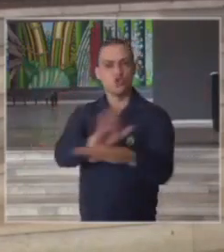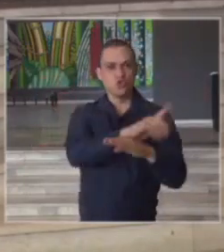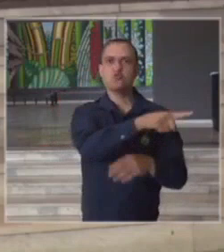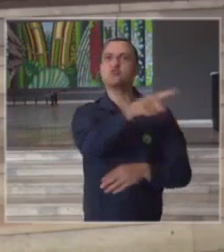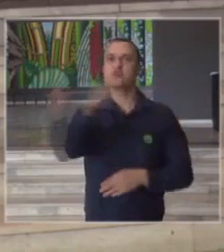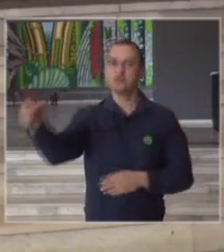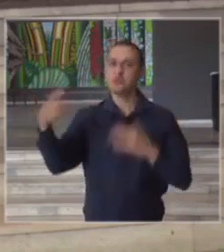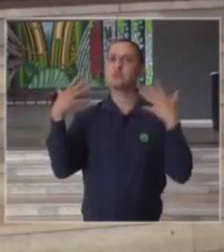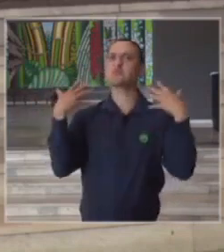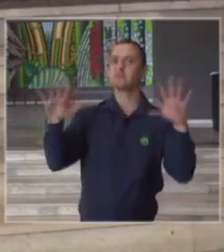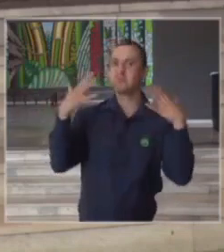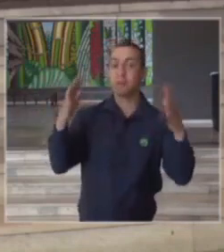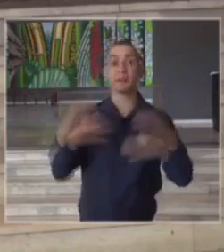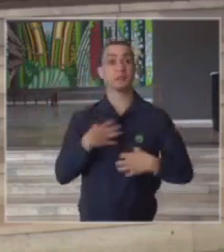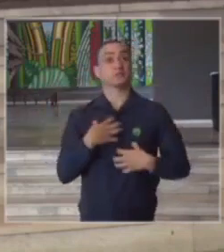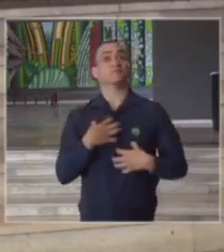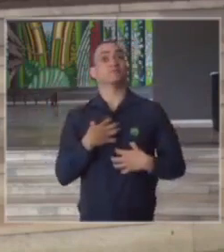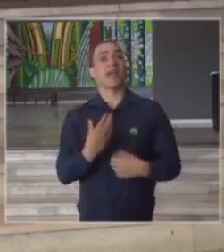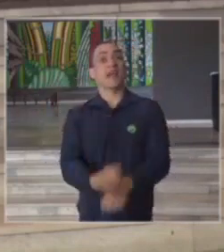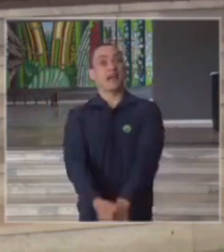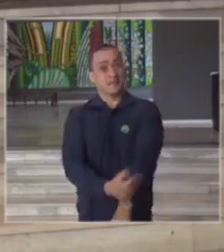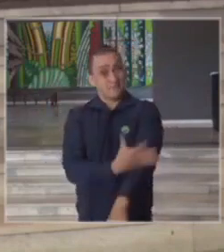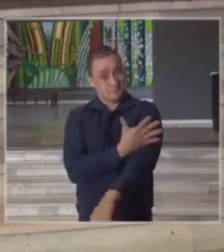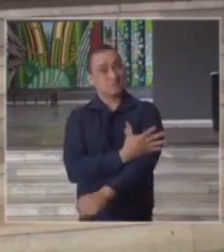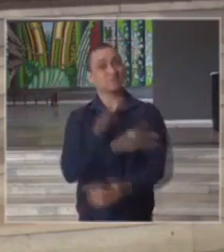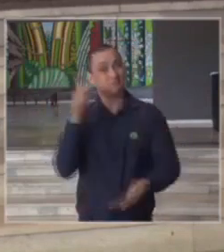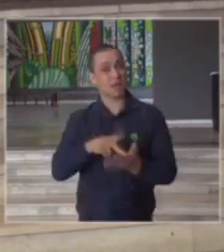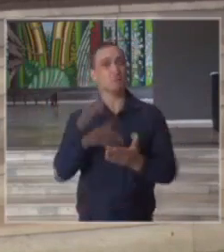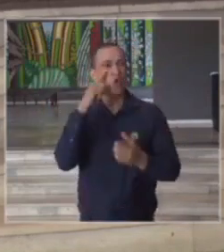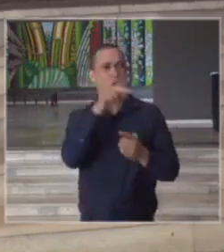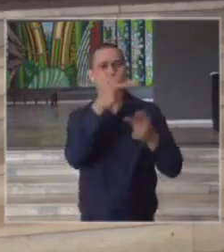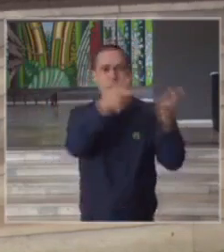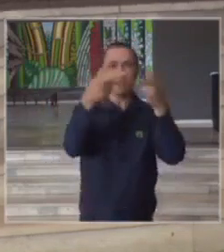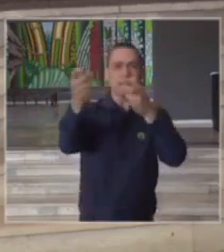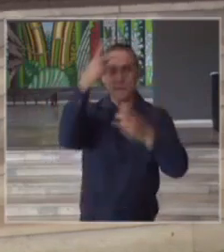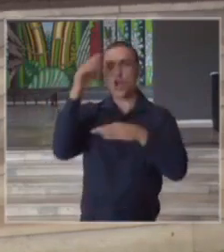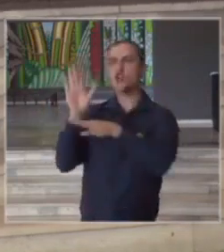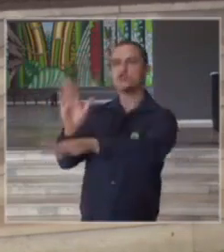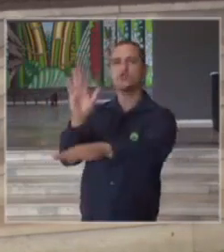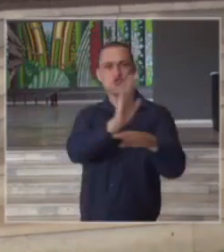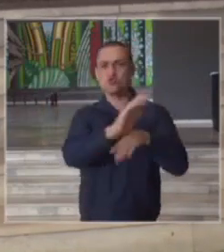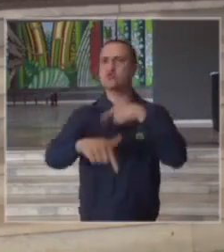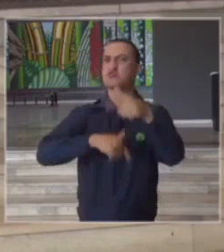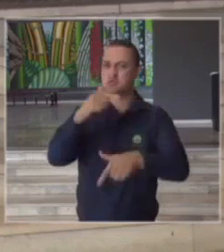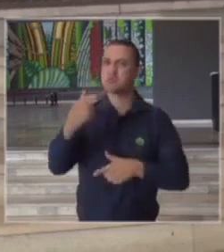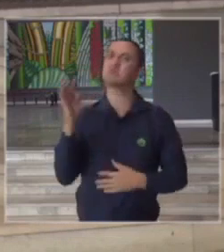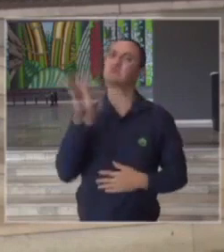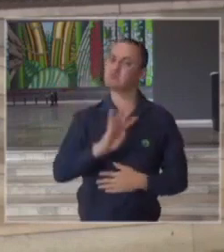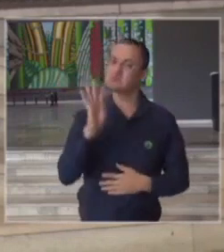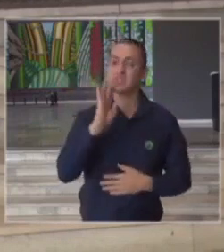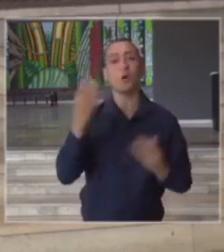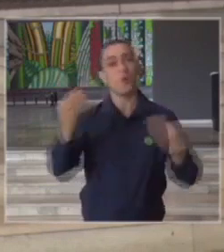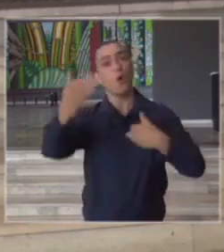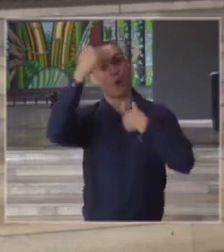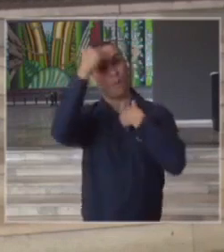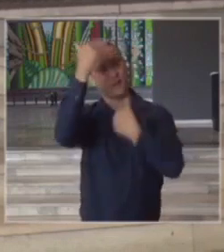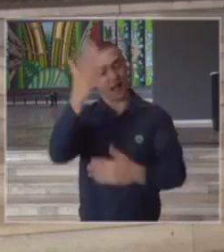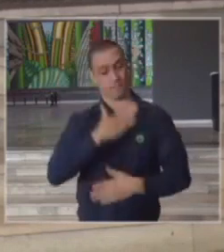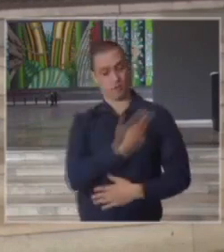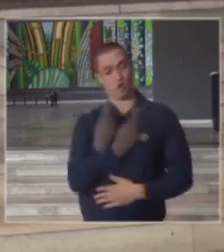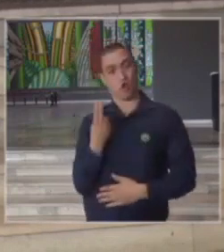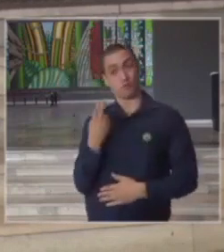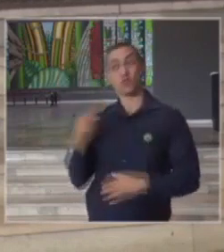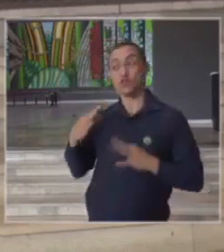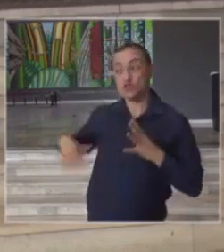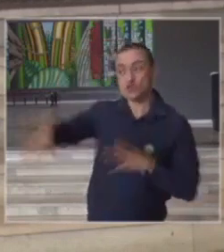muito grande e chega a nos emocionar a cada um desses momentos então muito obrigado em meu nome